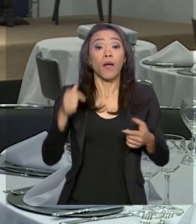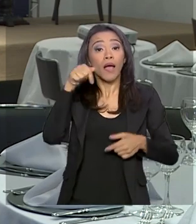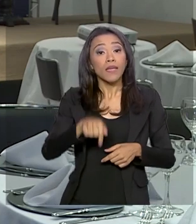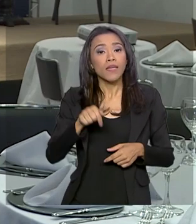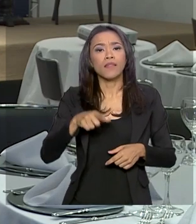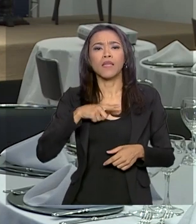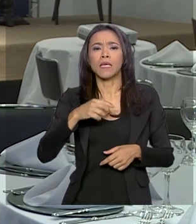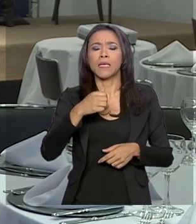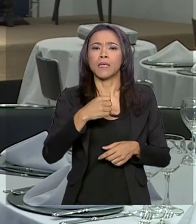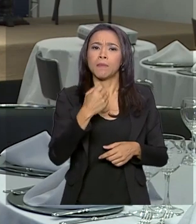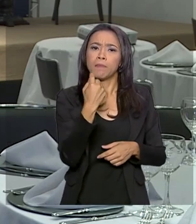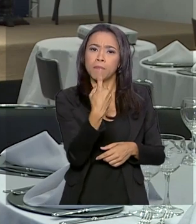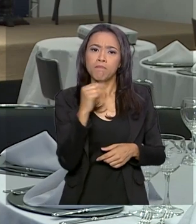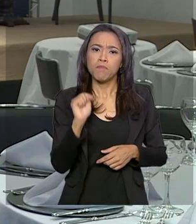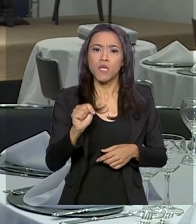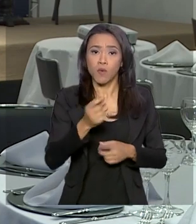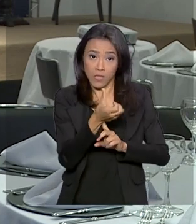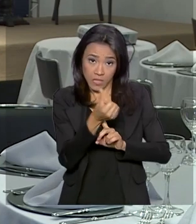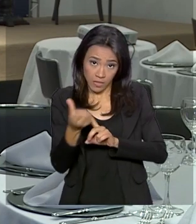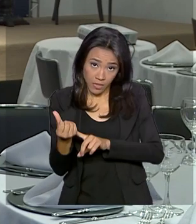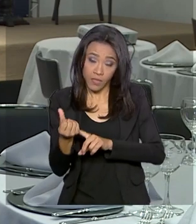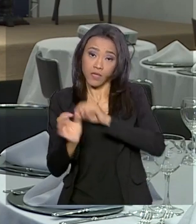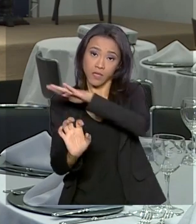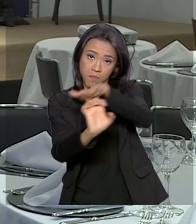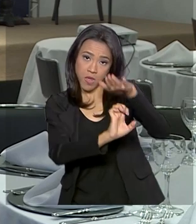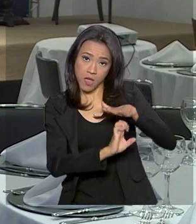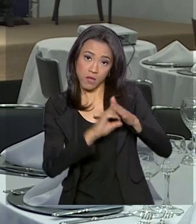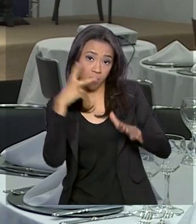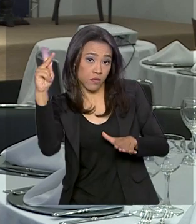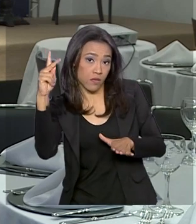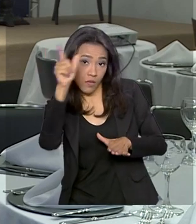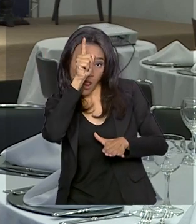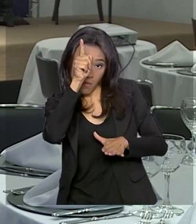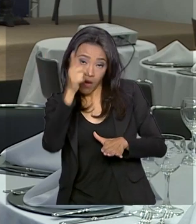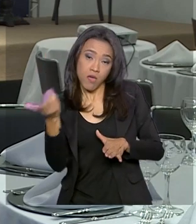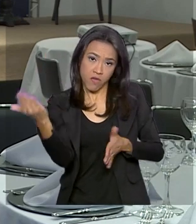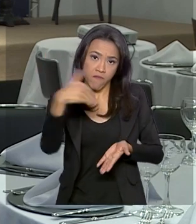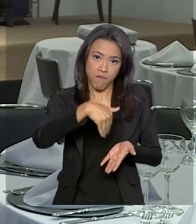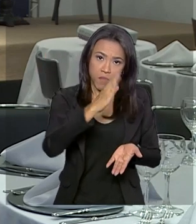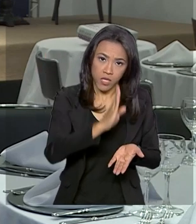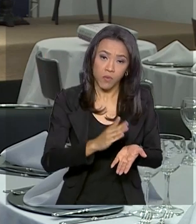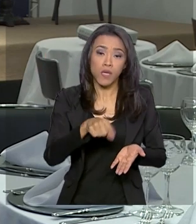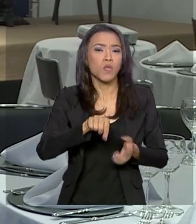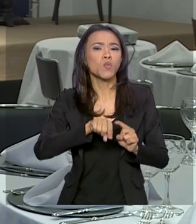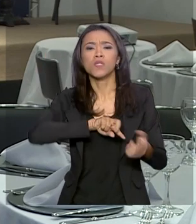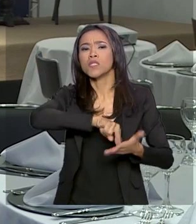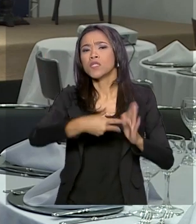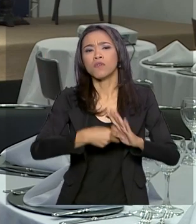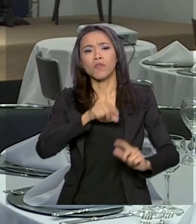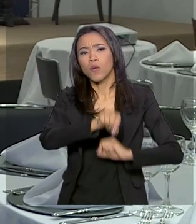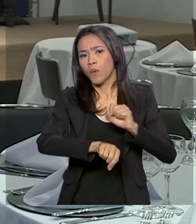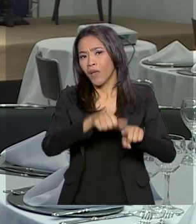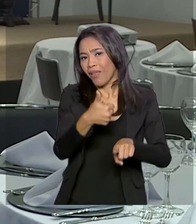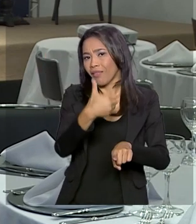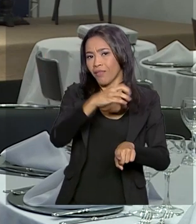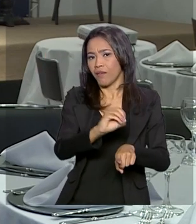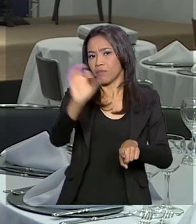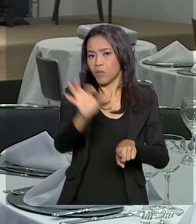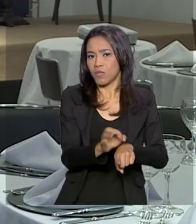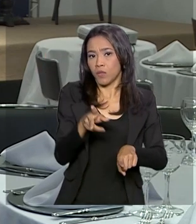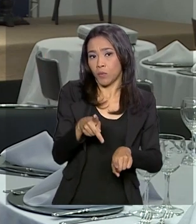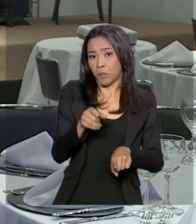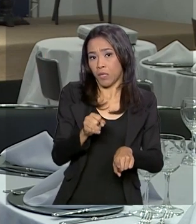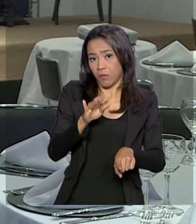empresas que são da Alemanha, empresas alemãs que movimentam, que correspondem a 10% do PIB brasileiro. Essa